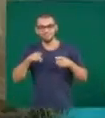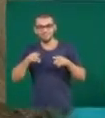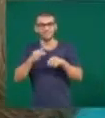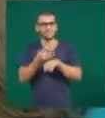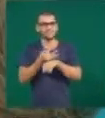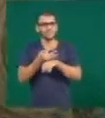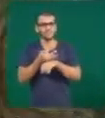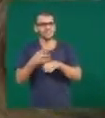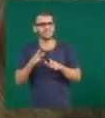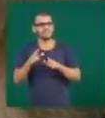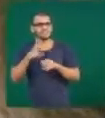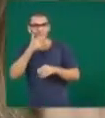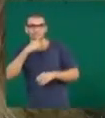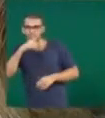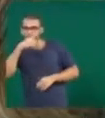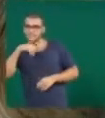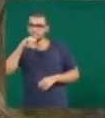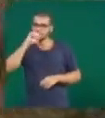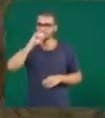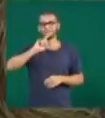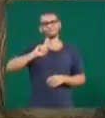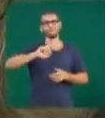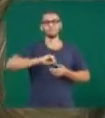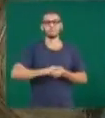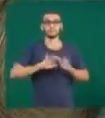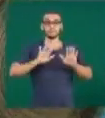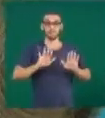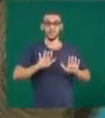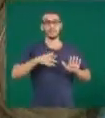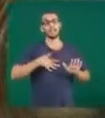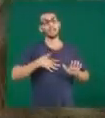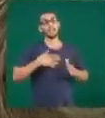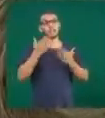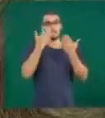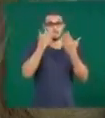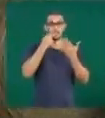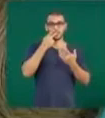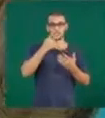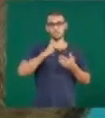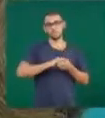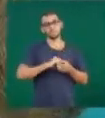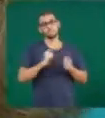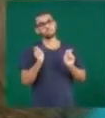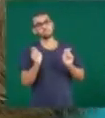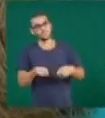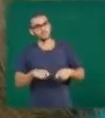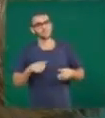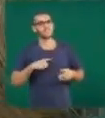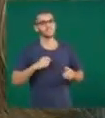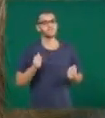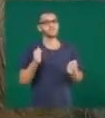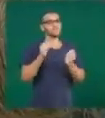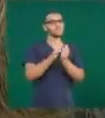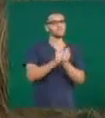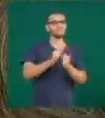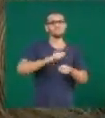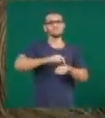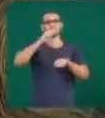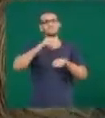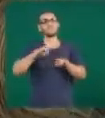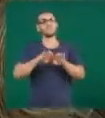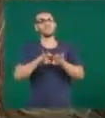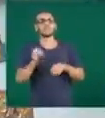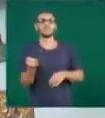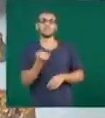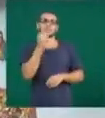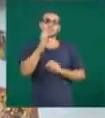Segundo esta psicóloga, é possível, embora seja mais difícil, investir em momentos juntos e sempre buscando algo muito